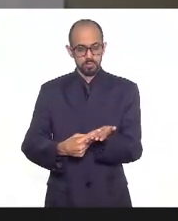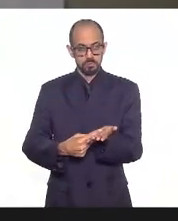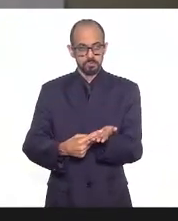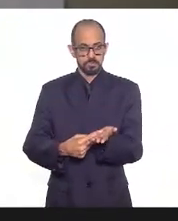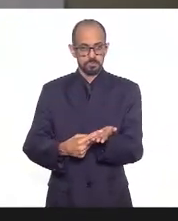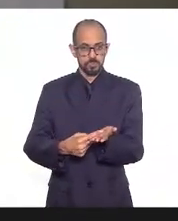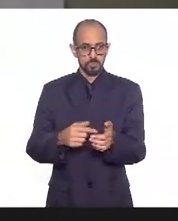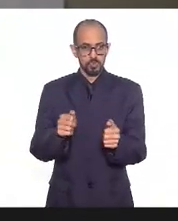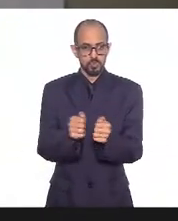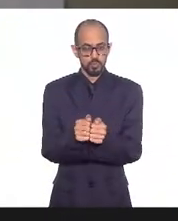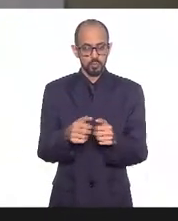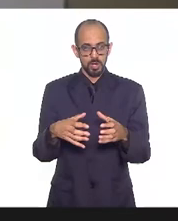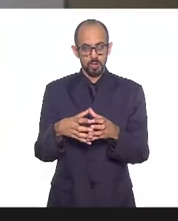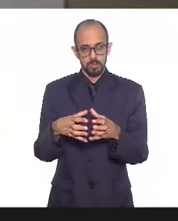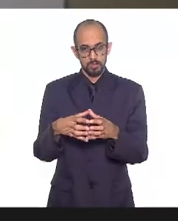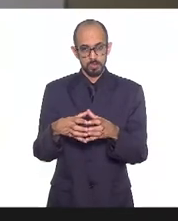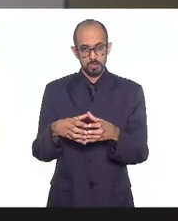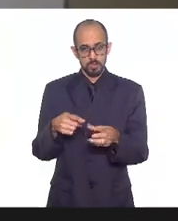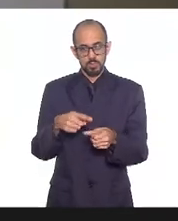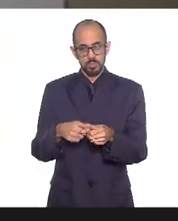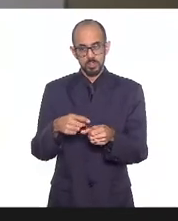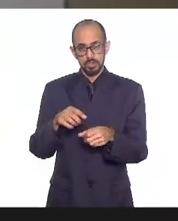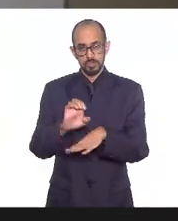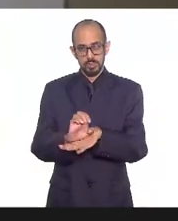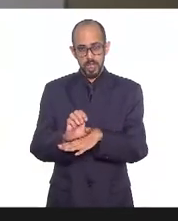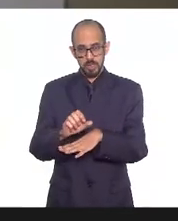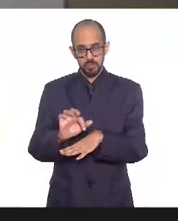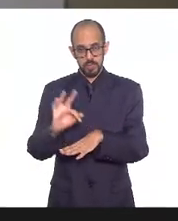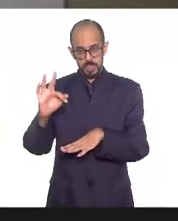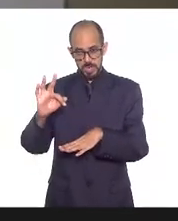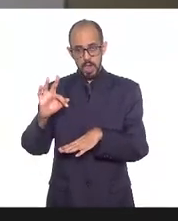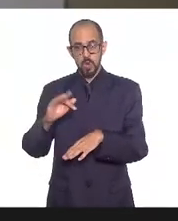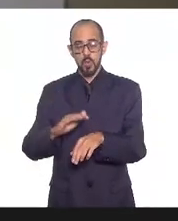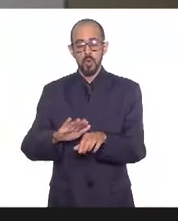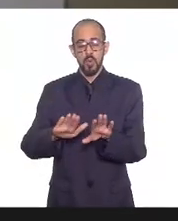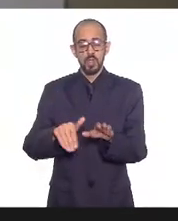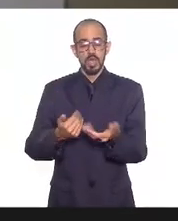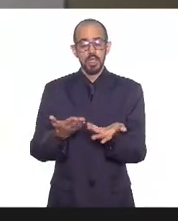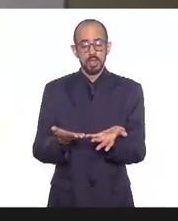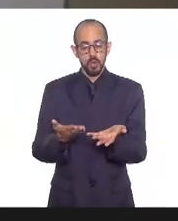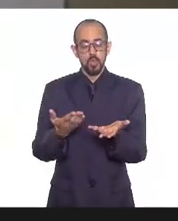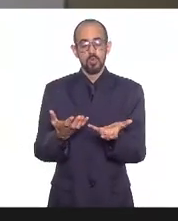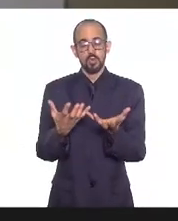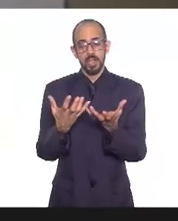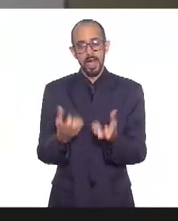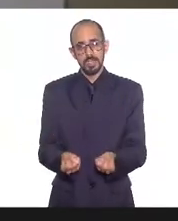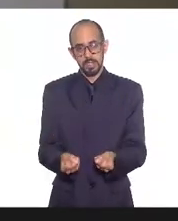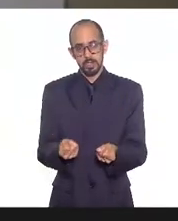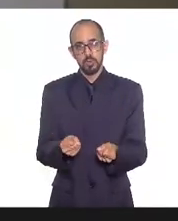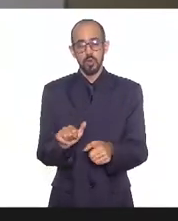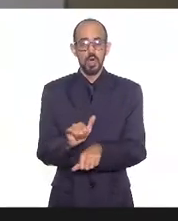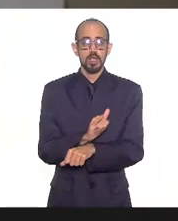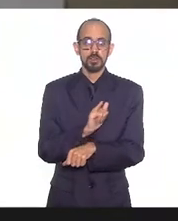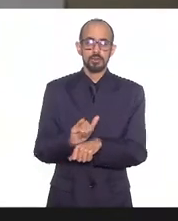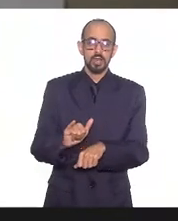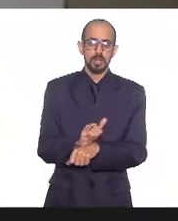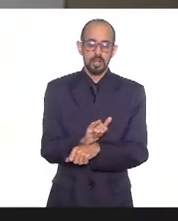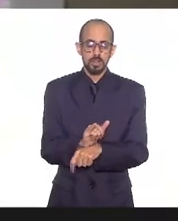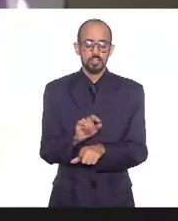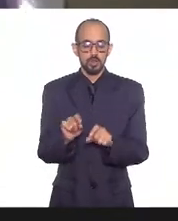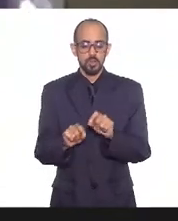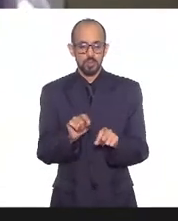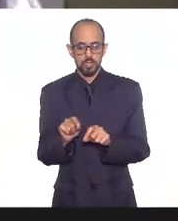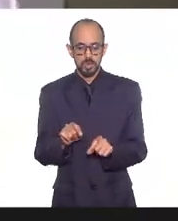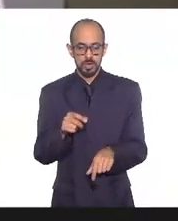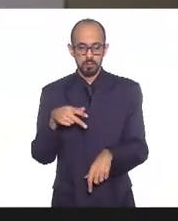Intergestores Tripartite e passou-se a adotar o seguinte a seguinte estratégia inclusive no